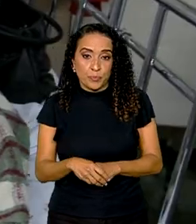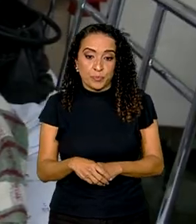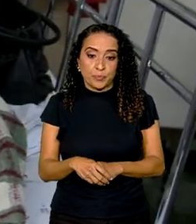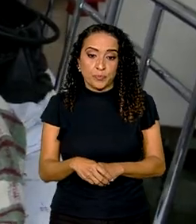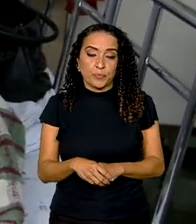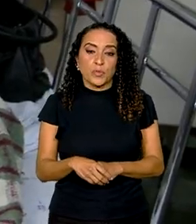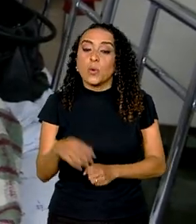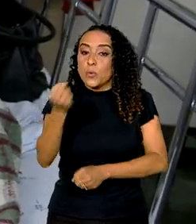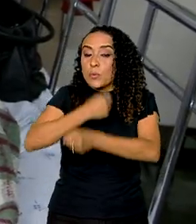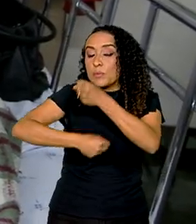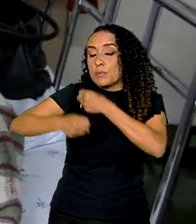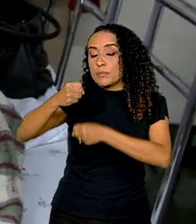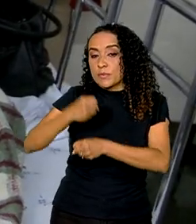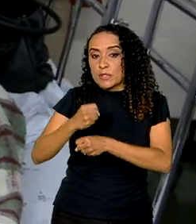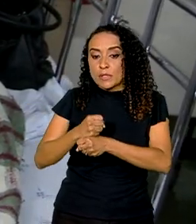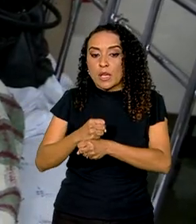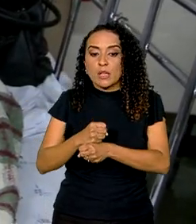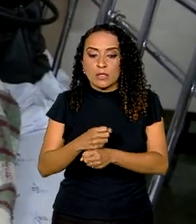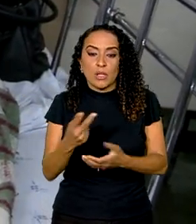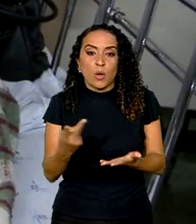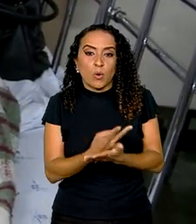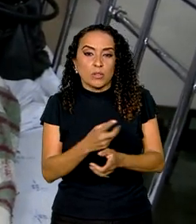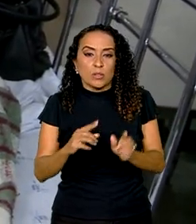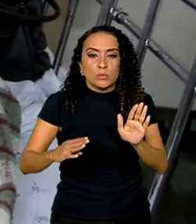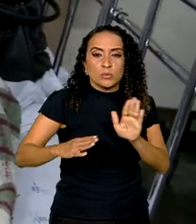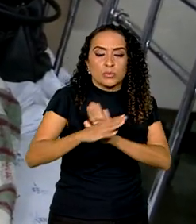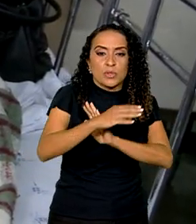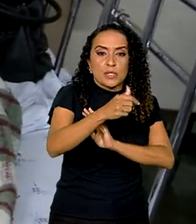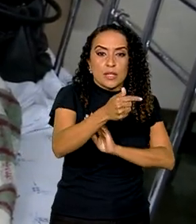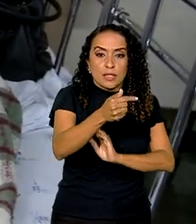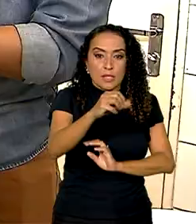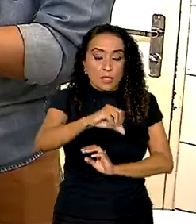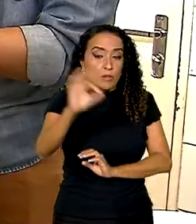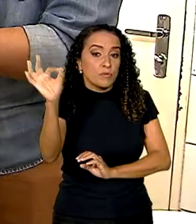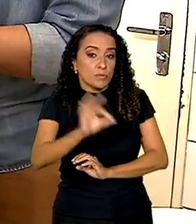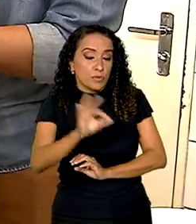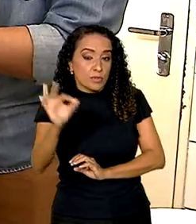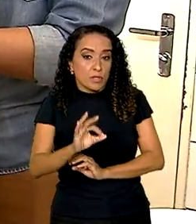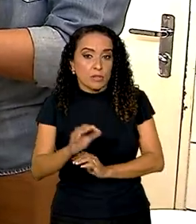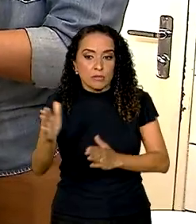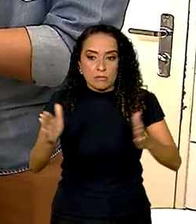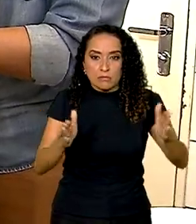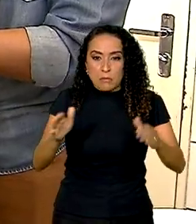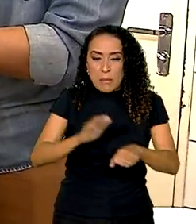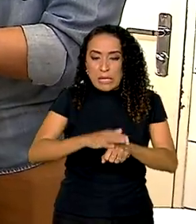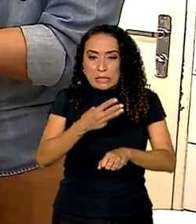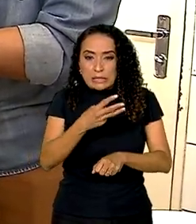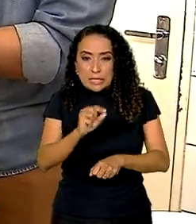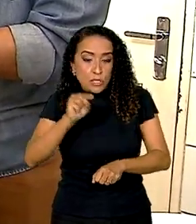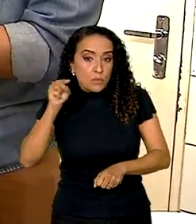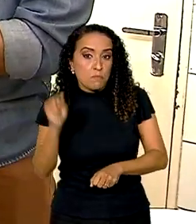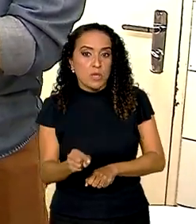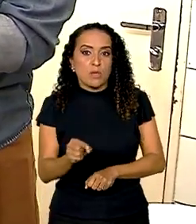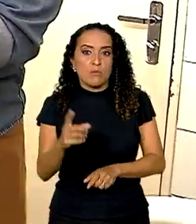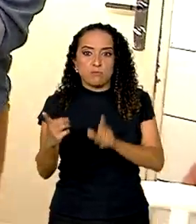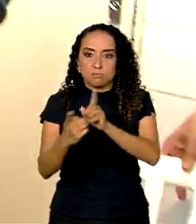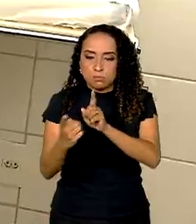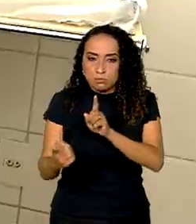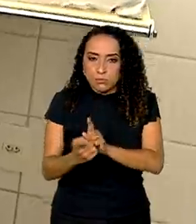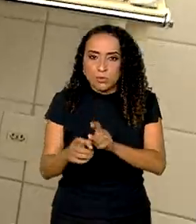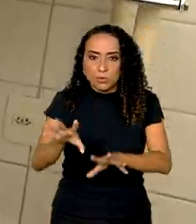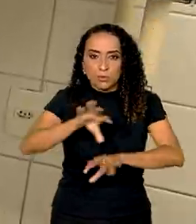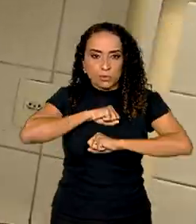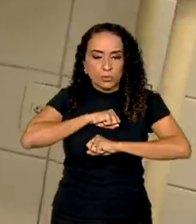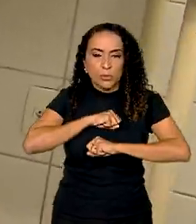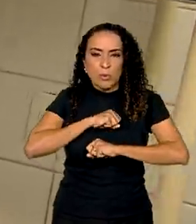No ano passado, os casos subiram 79% e entre mais de 300 mil pacientes infectados,